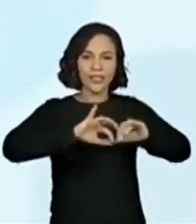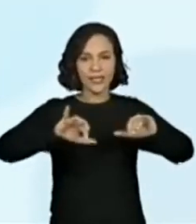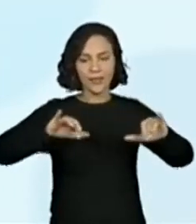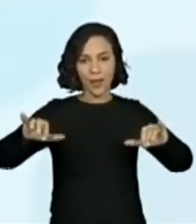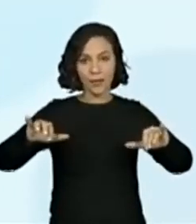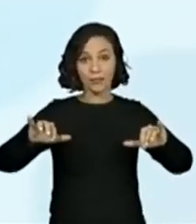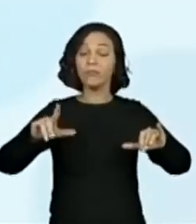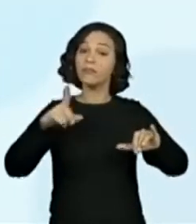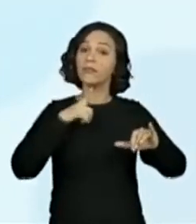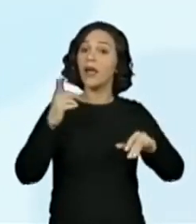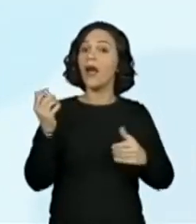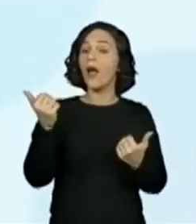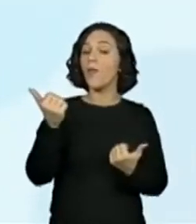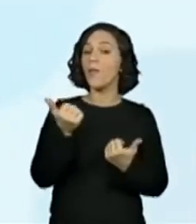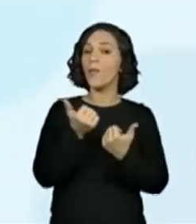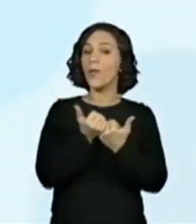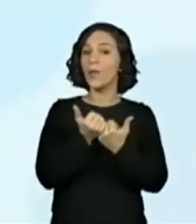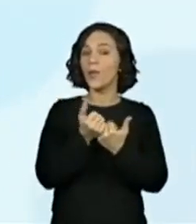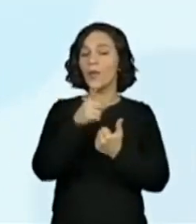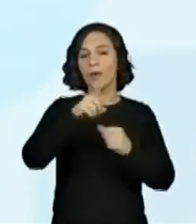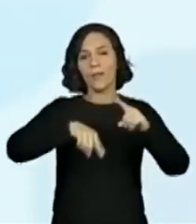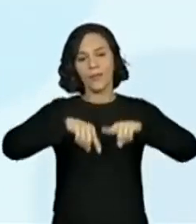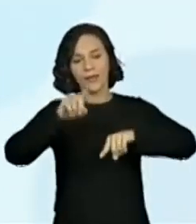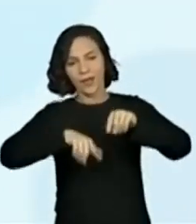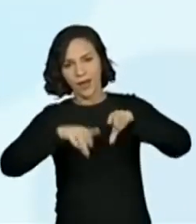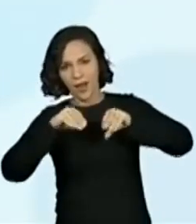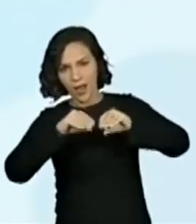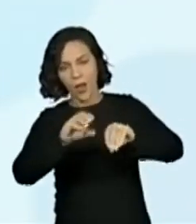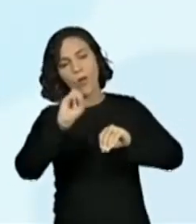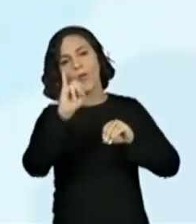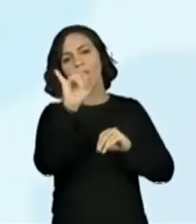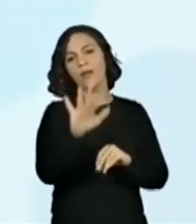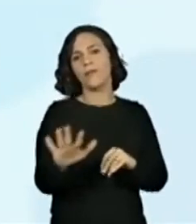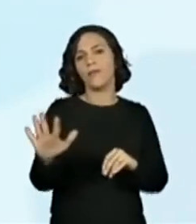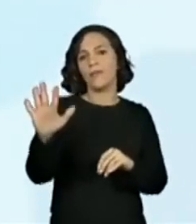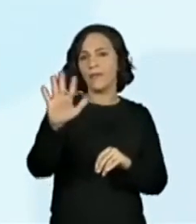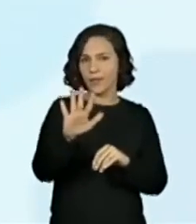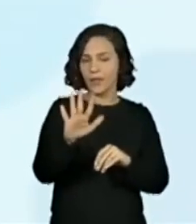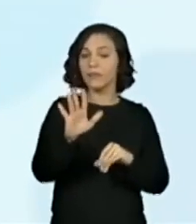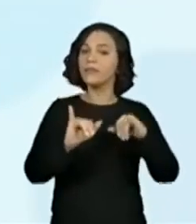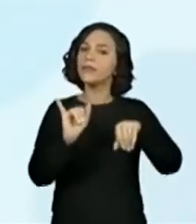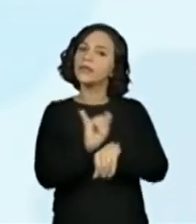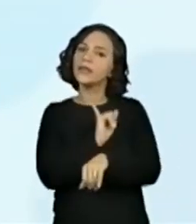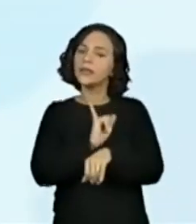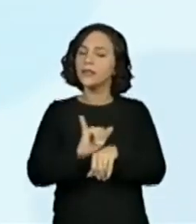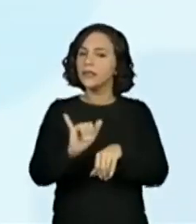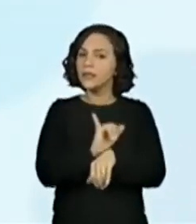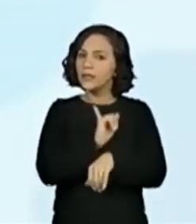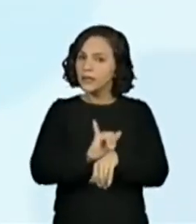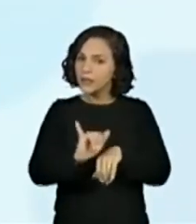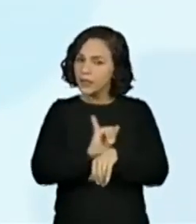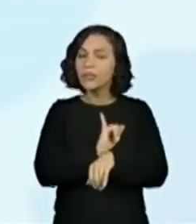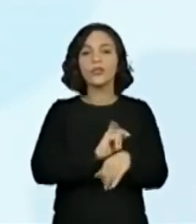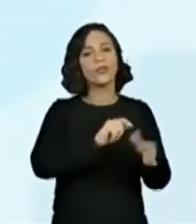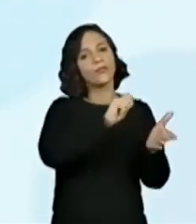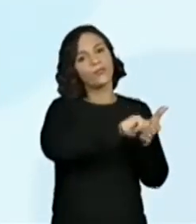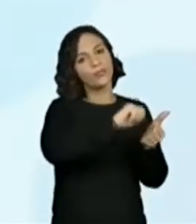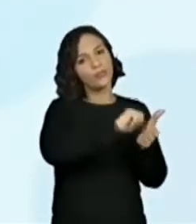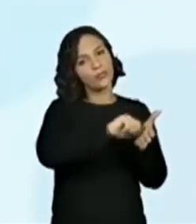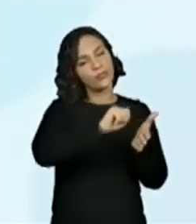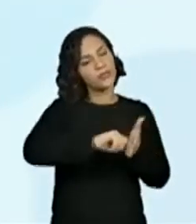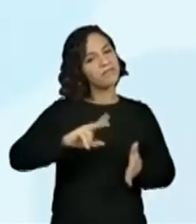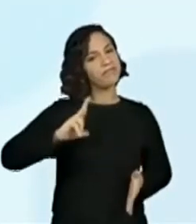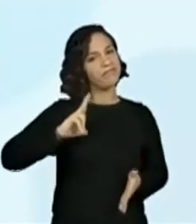imagens, ou, né, EO, material manipulável, utilizando estratégias e formas de registros